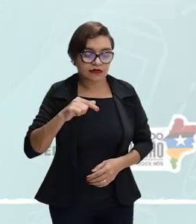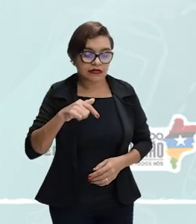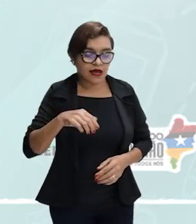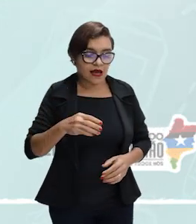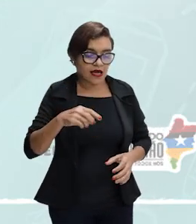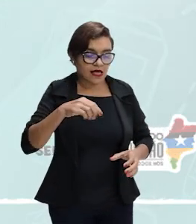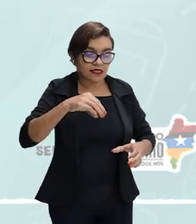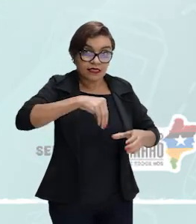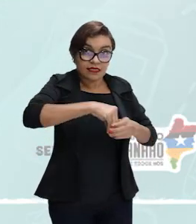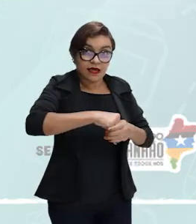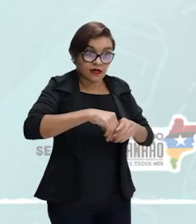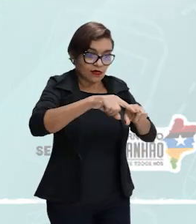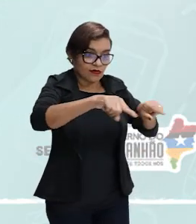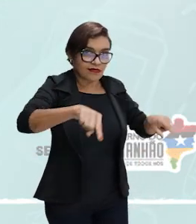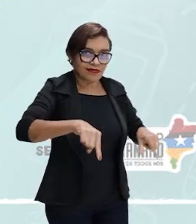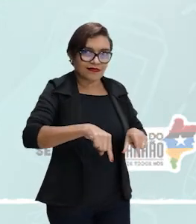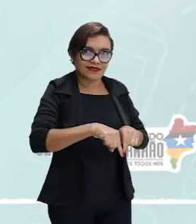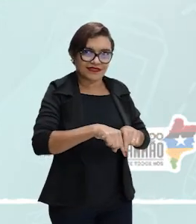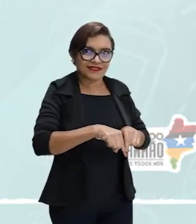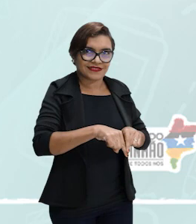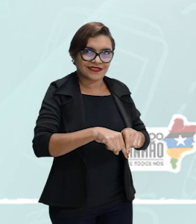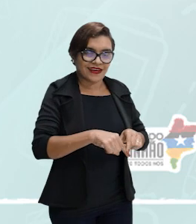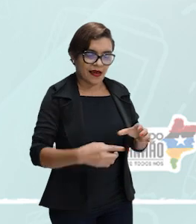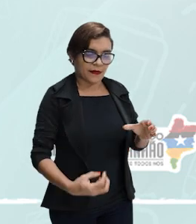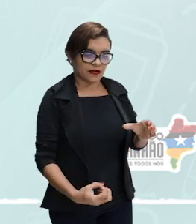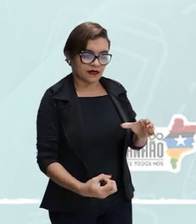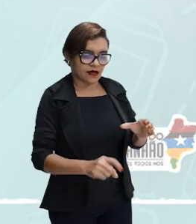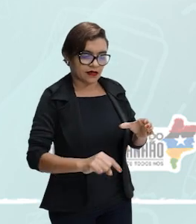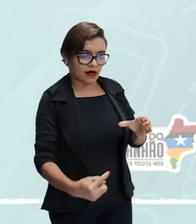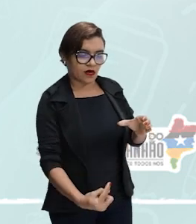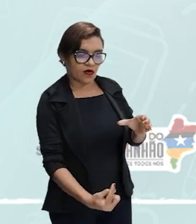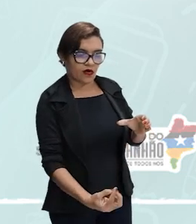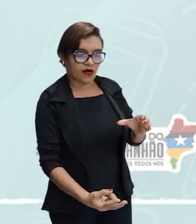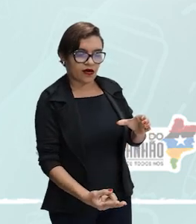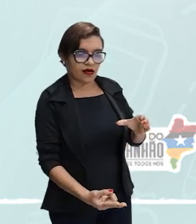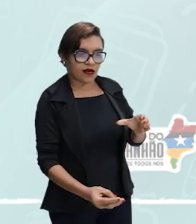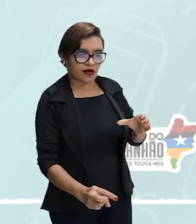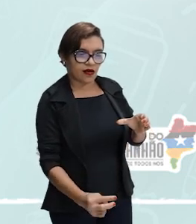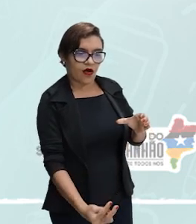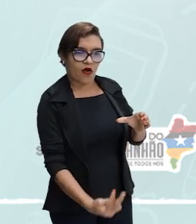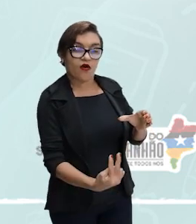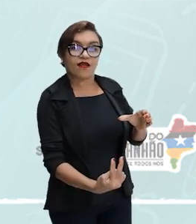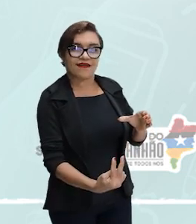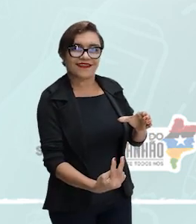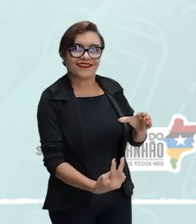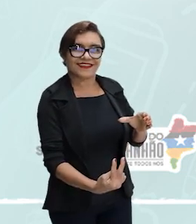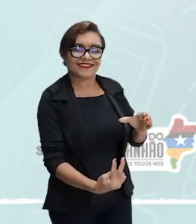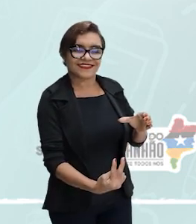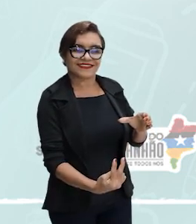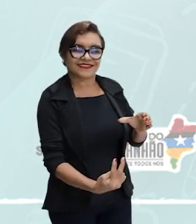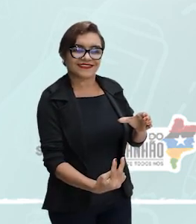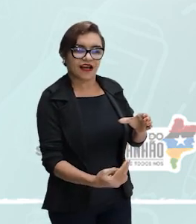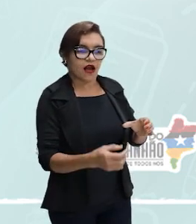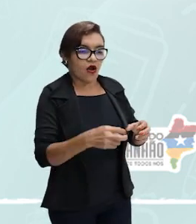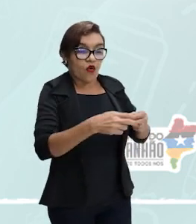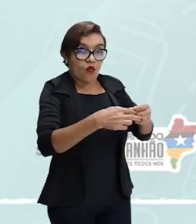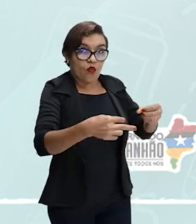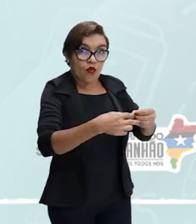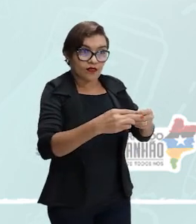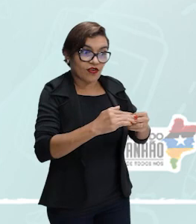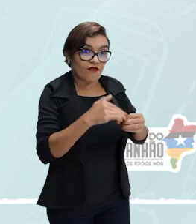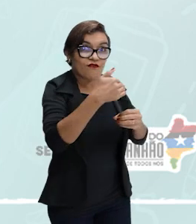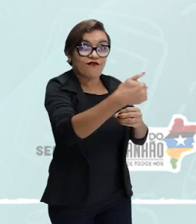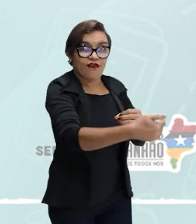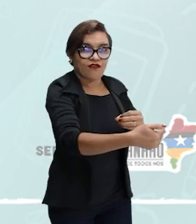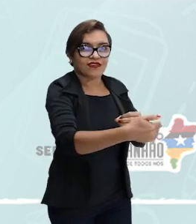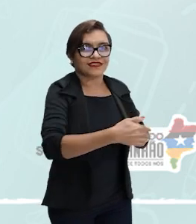Certo? O observador está dentro da água. E ele está observando um objeto que está fora. Certo? Da